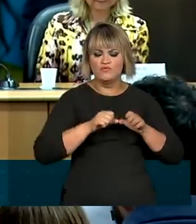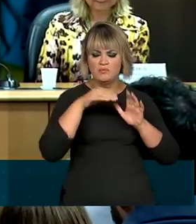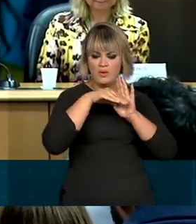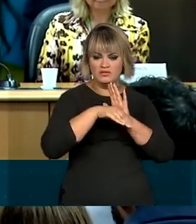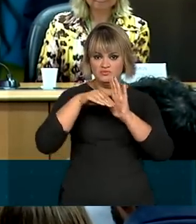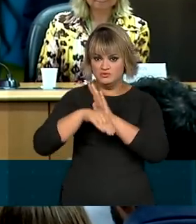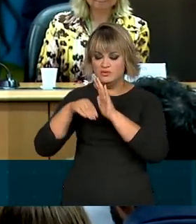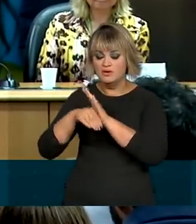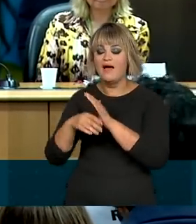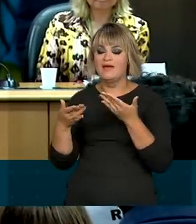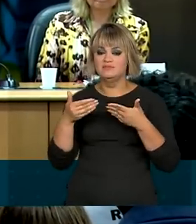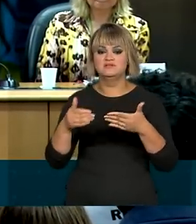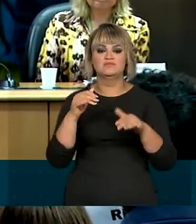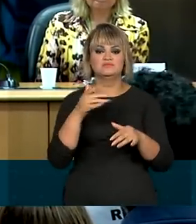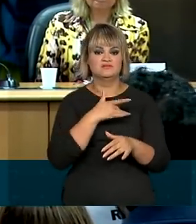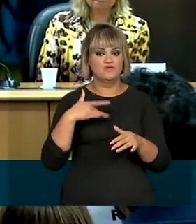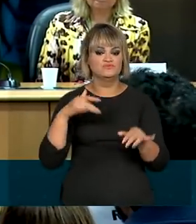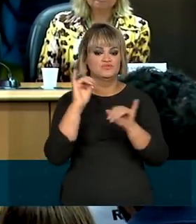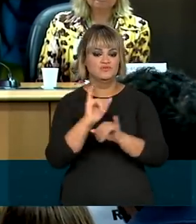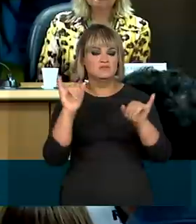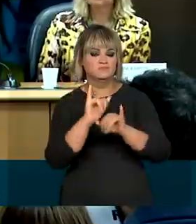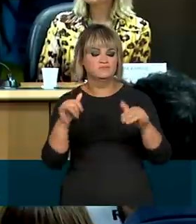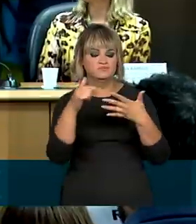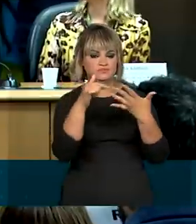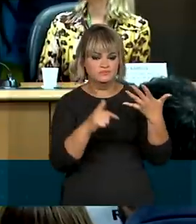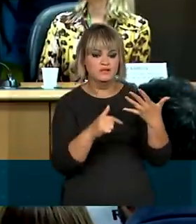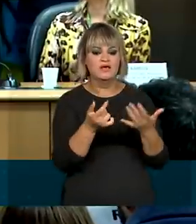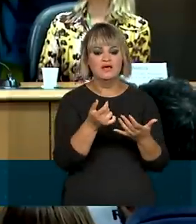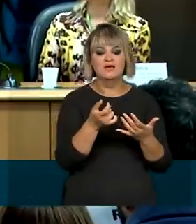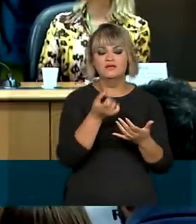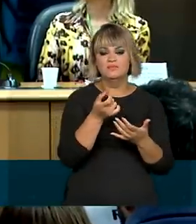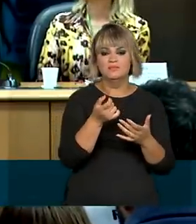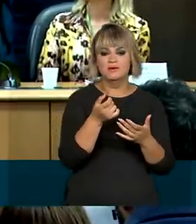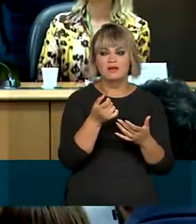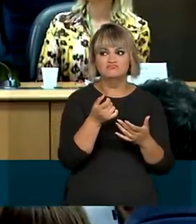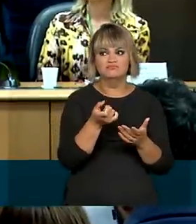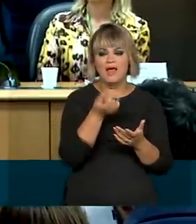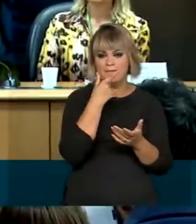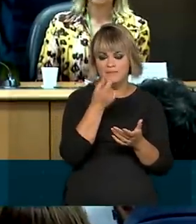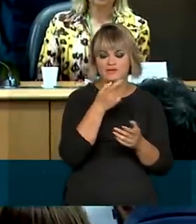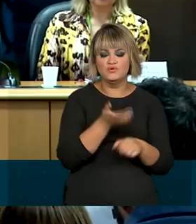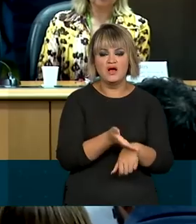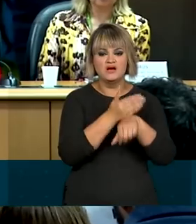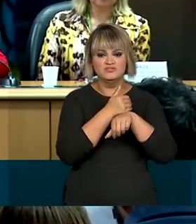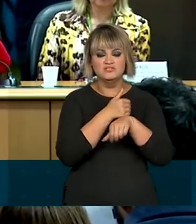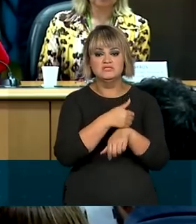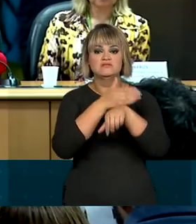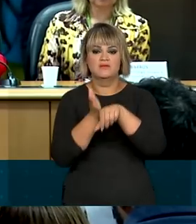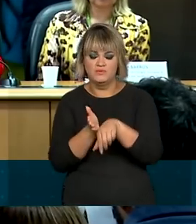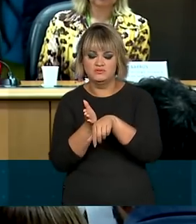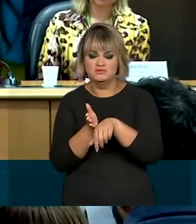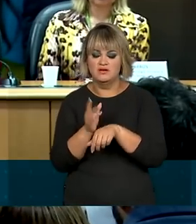o Ministério da Saúde atualizou o protocolo das proflaxias pré e pós-exposição ao HIV. A